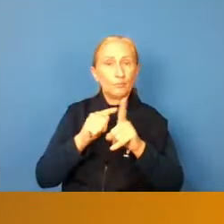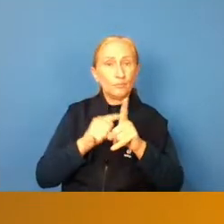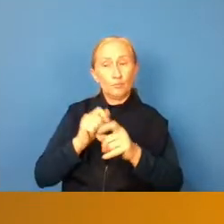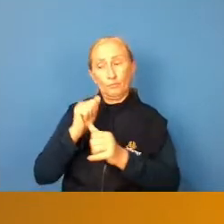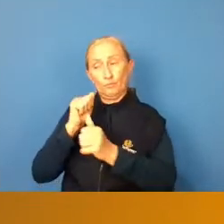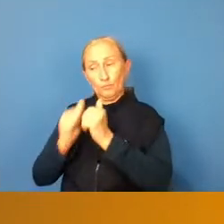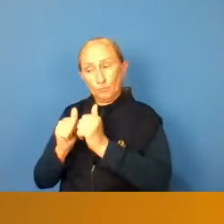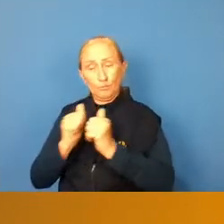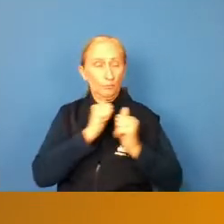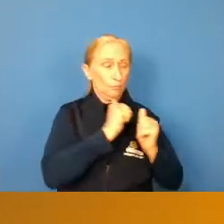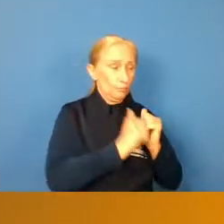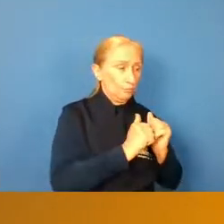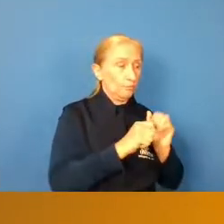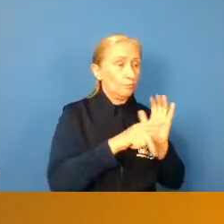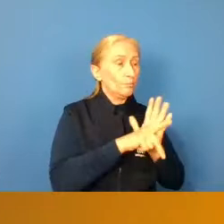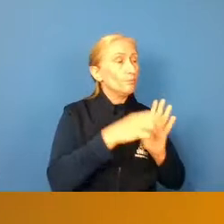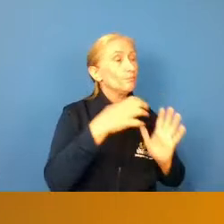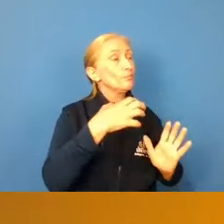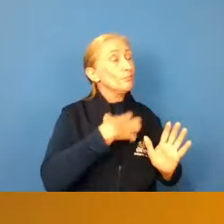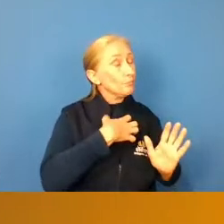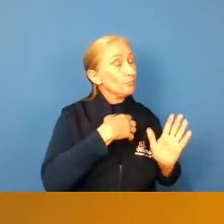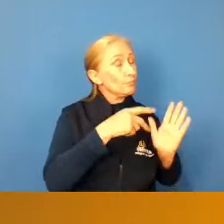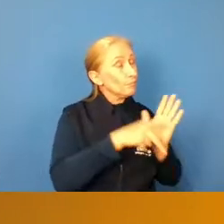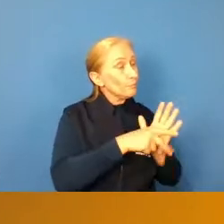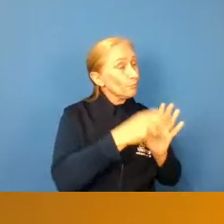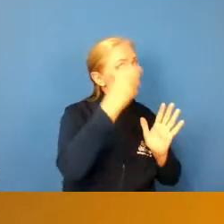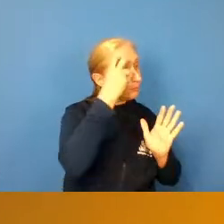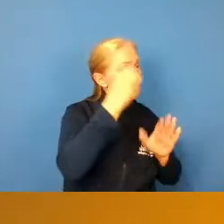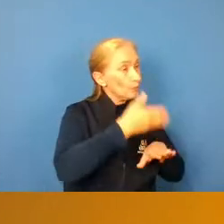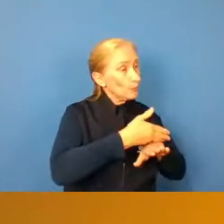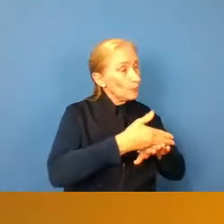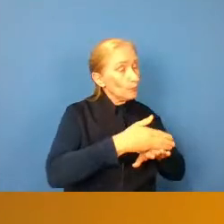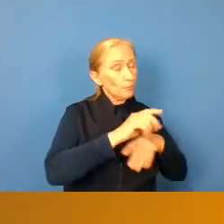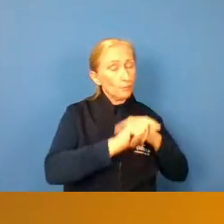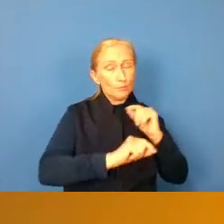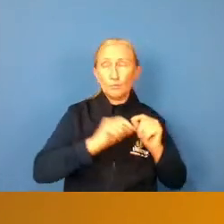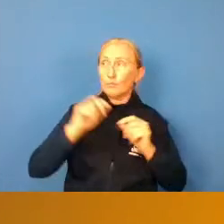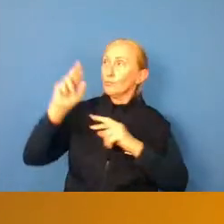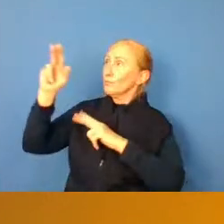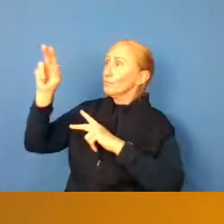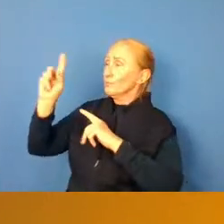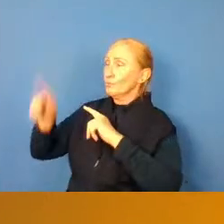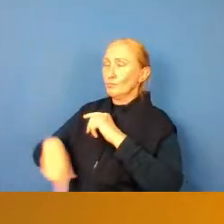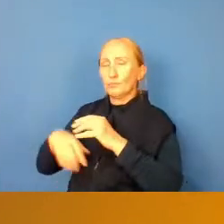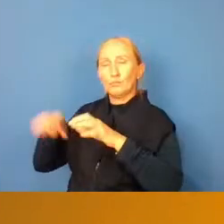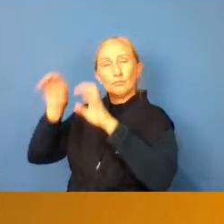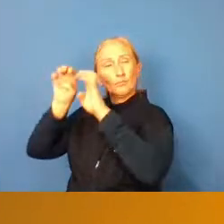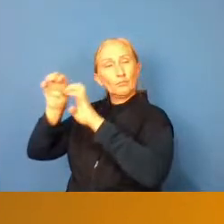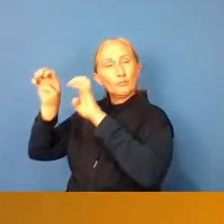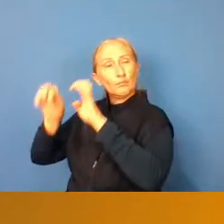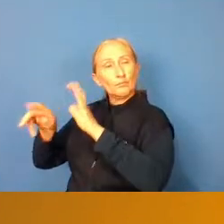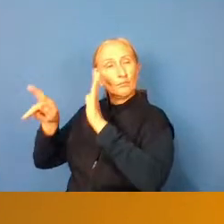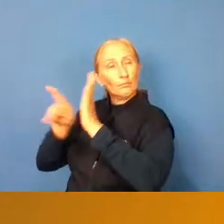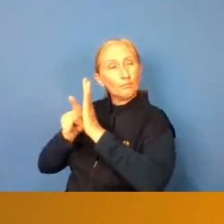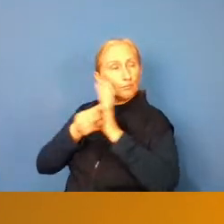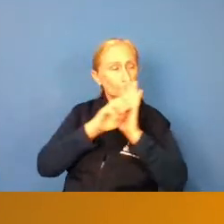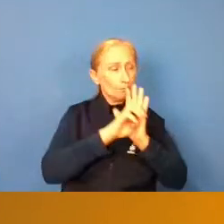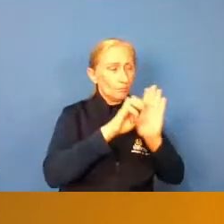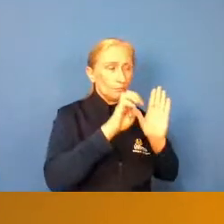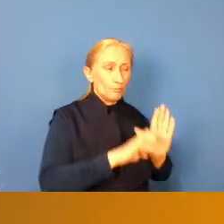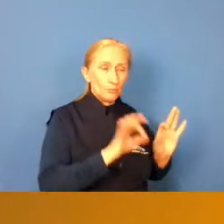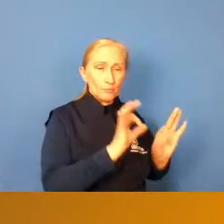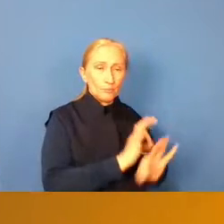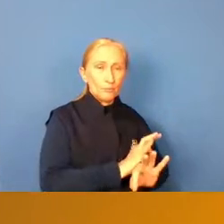esportiva os jogadores terem habilidades semelhantes mas a estrutura de jogo como a Ana